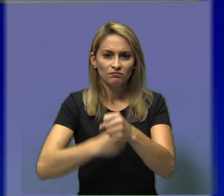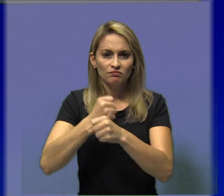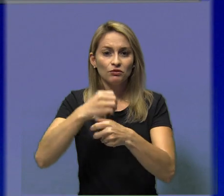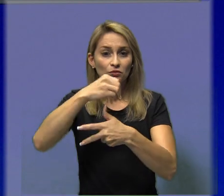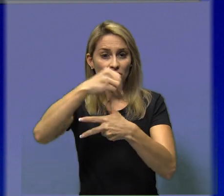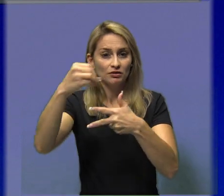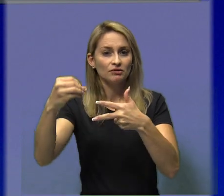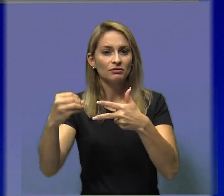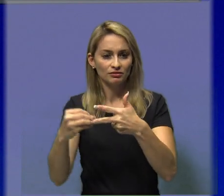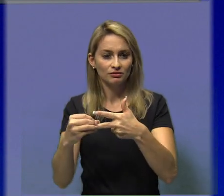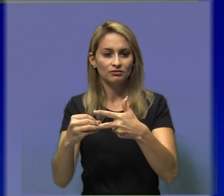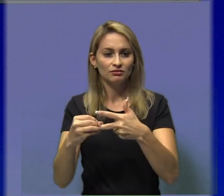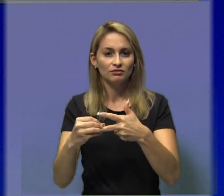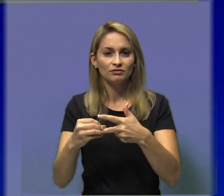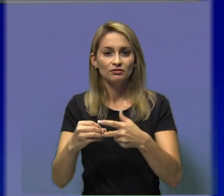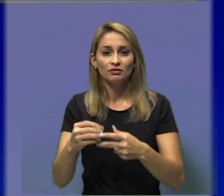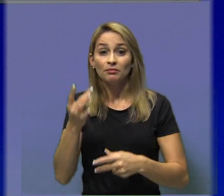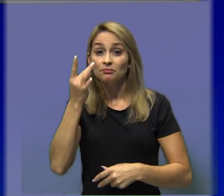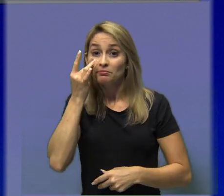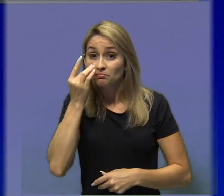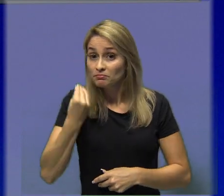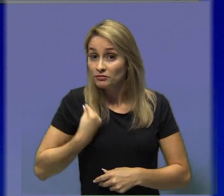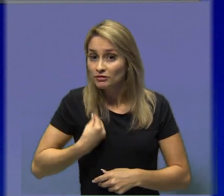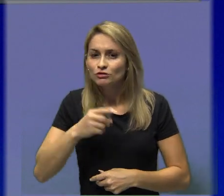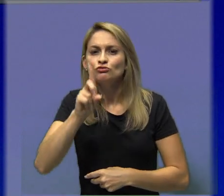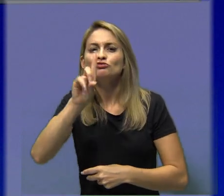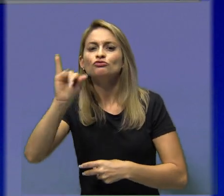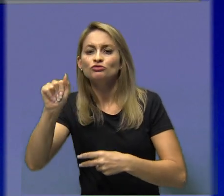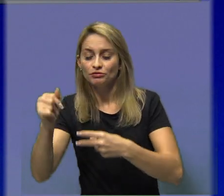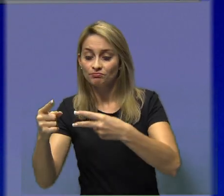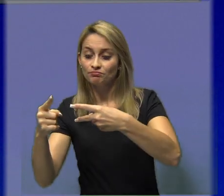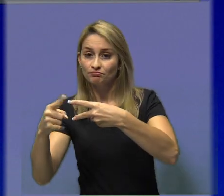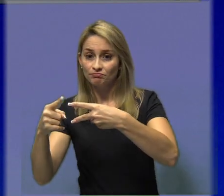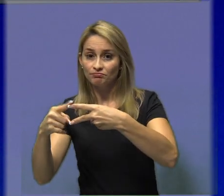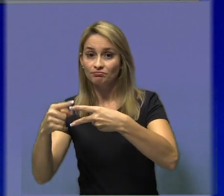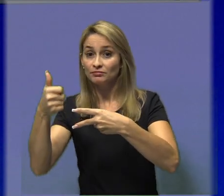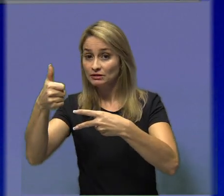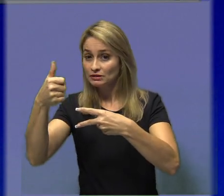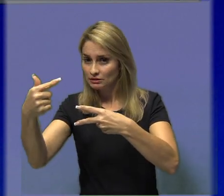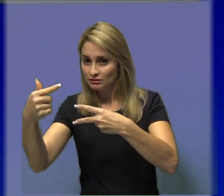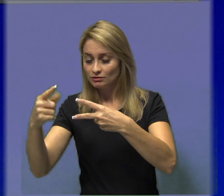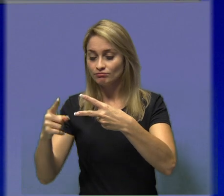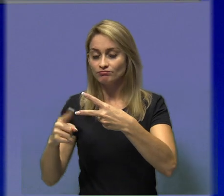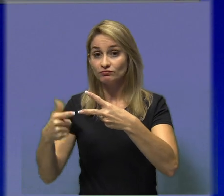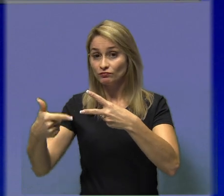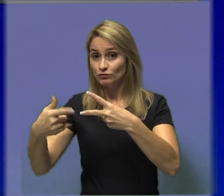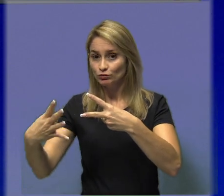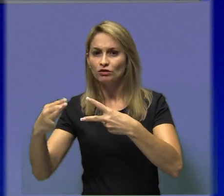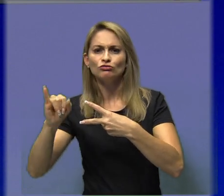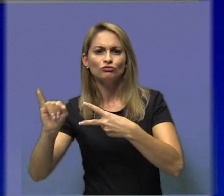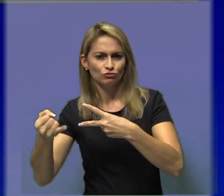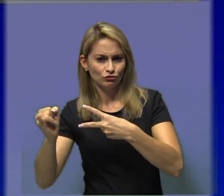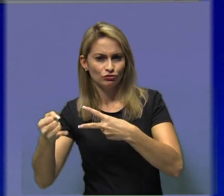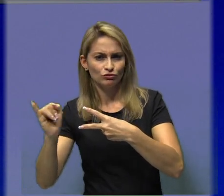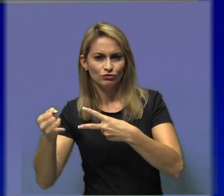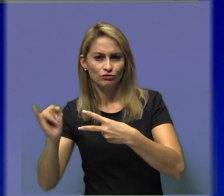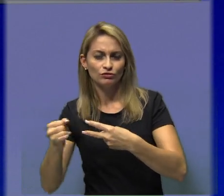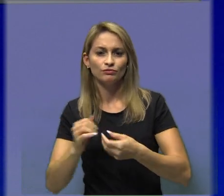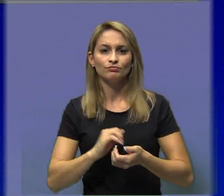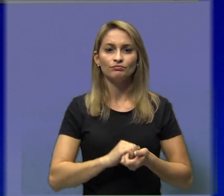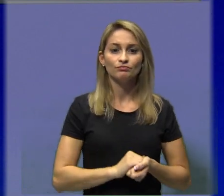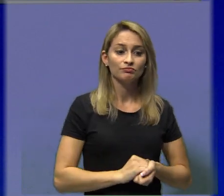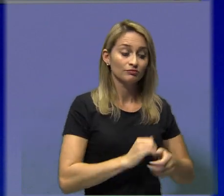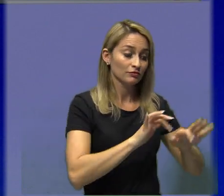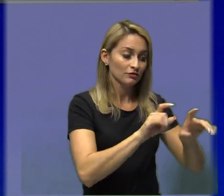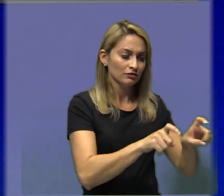dias 17 e 24 de janeiro e as provas digitais dia 31 de janeiro e 7